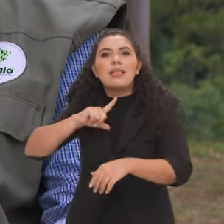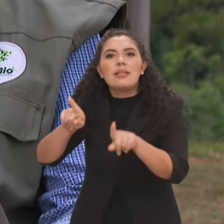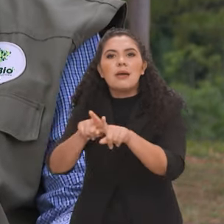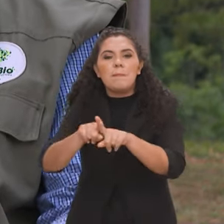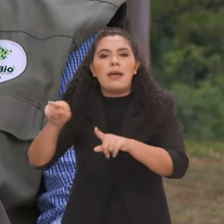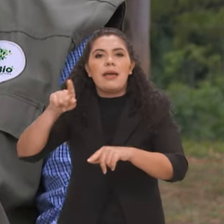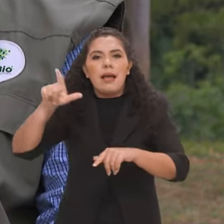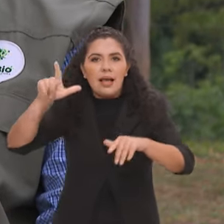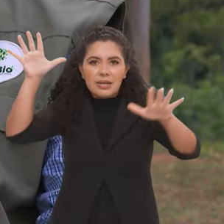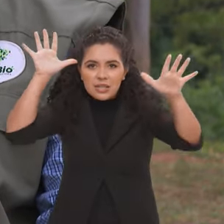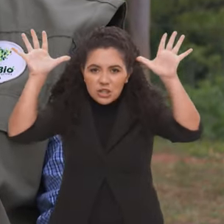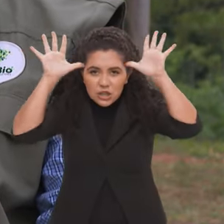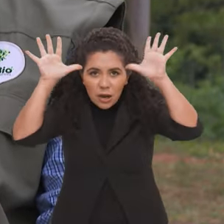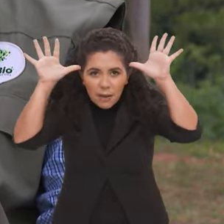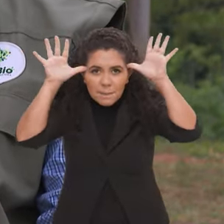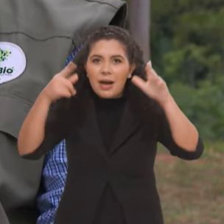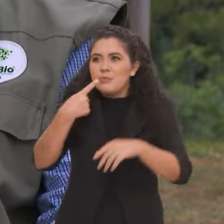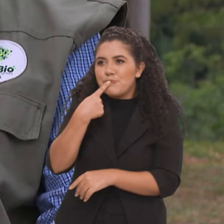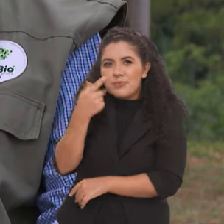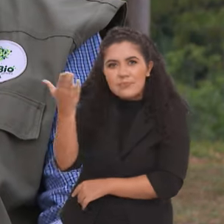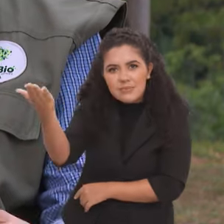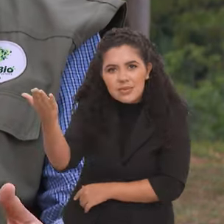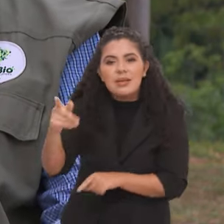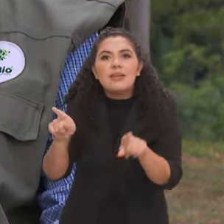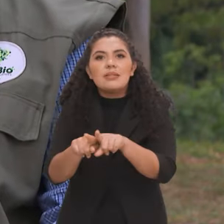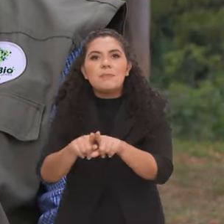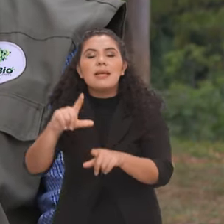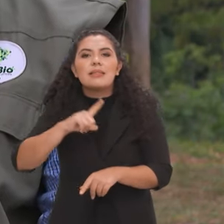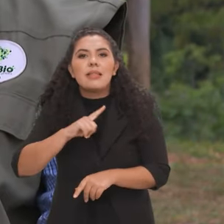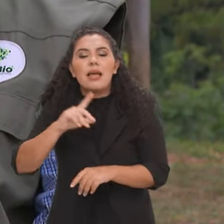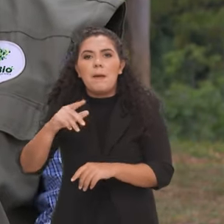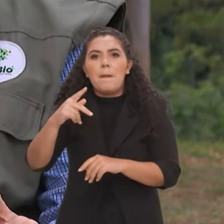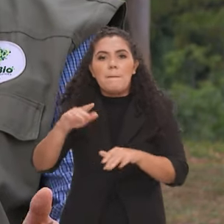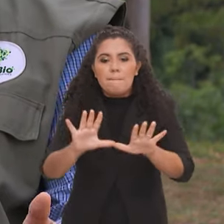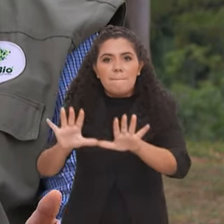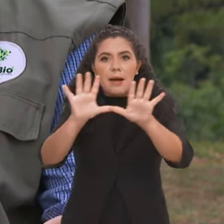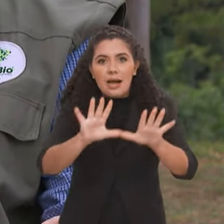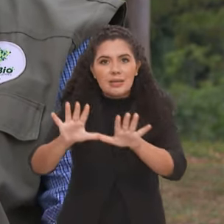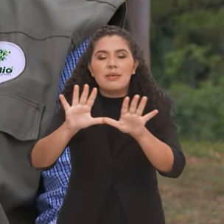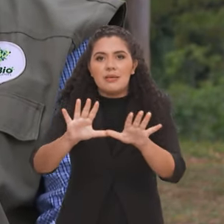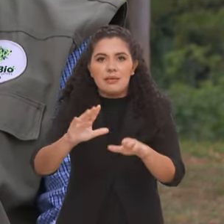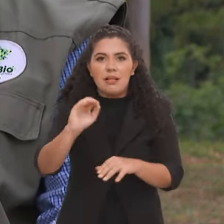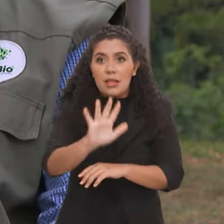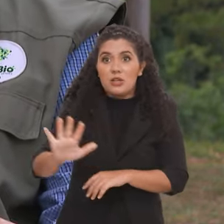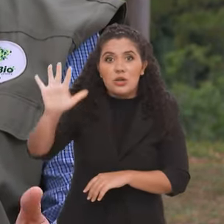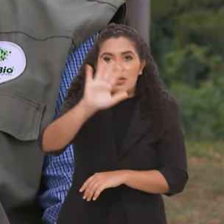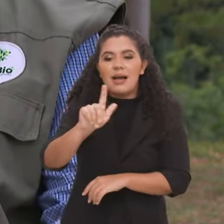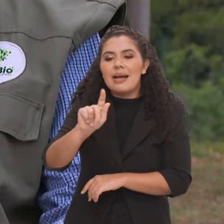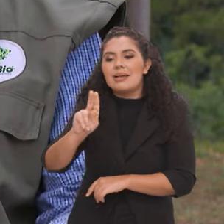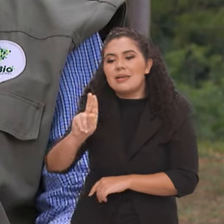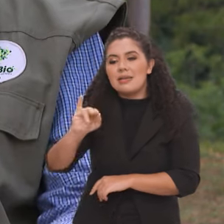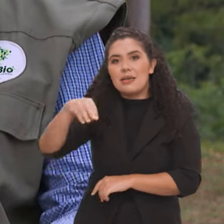dos Veadeiros, no Mato Grosso, o Parque Nacional da Chapada dos Guimarães. Enfim, são vários lugares que podem ser